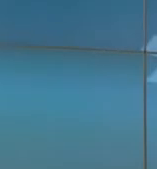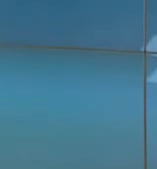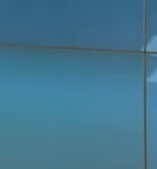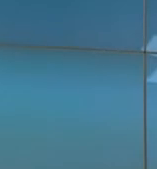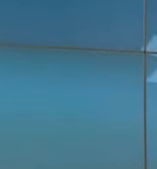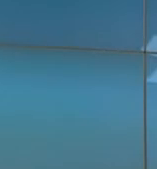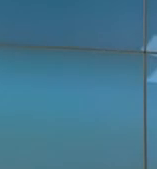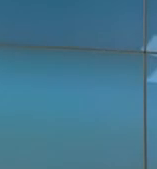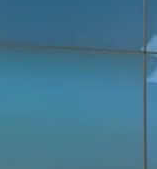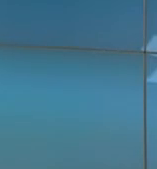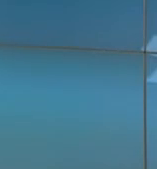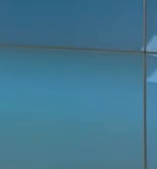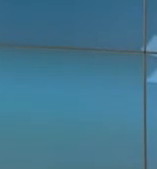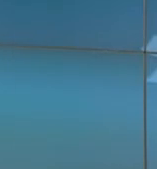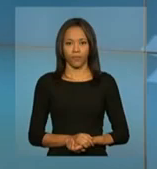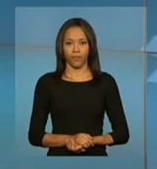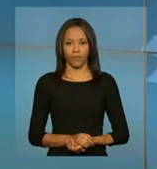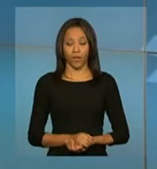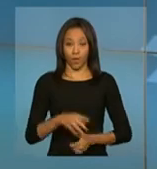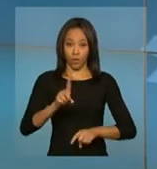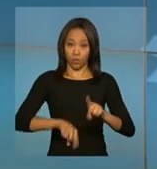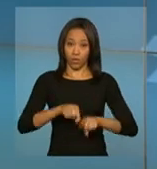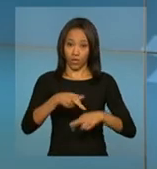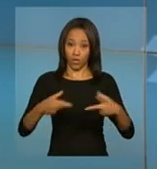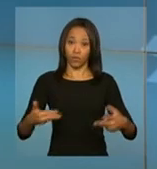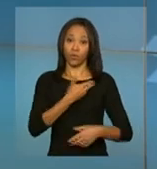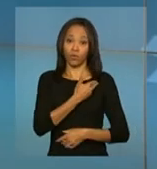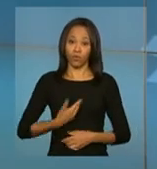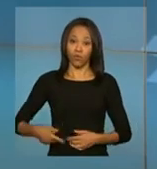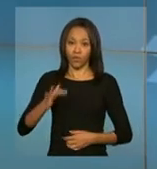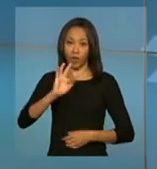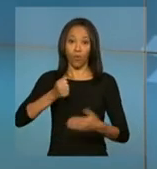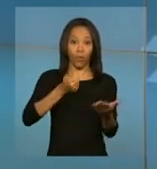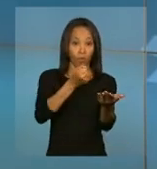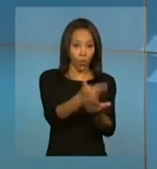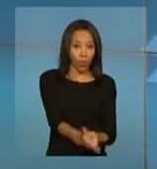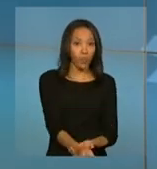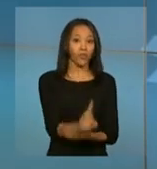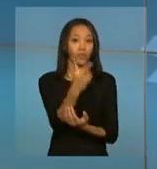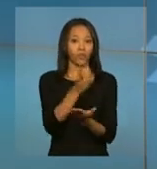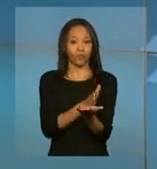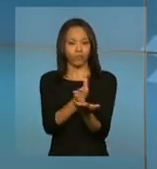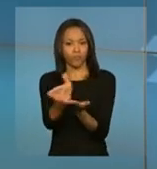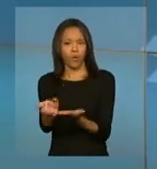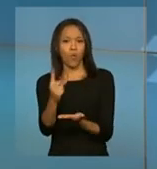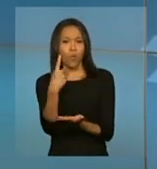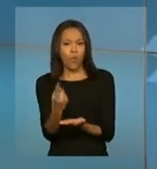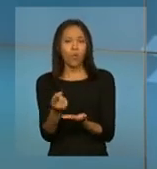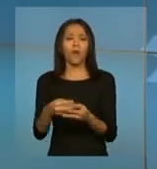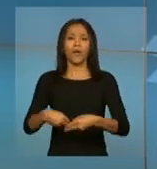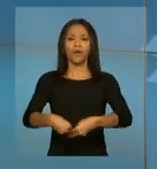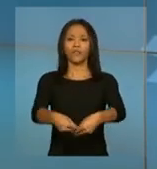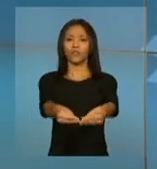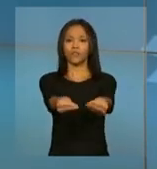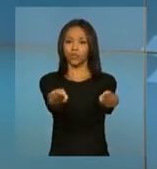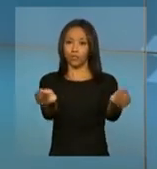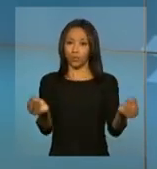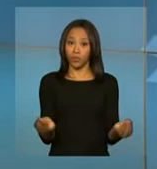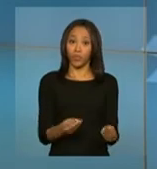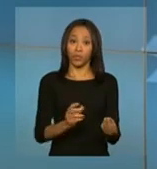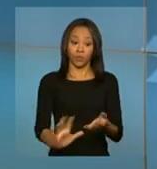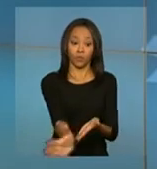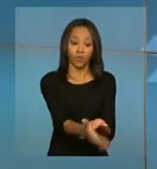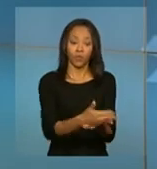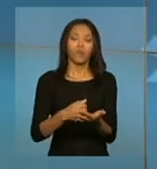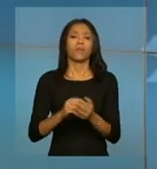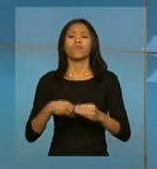Os produtos que o governo compra do agricultor familiar têm dois destinos. Uma parte é distribuída logo após a colheita